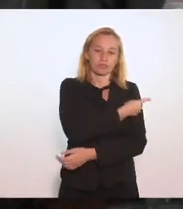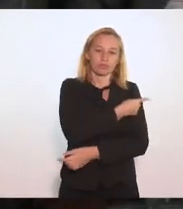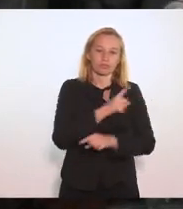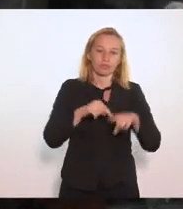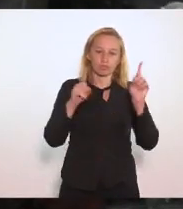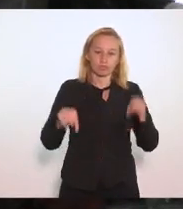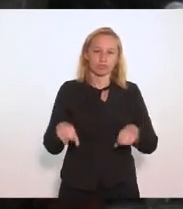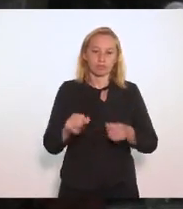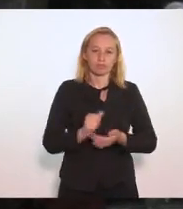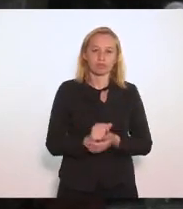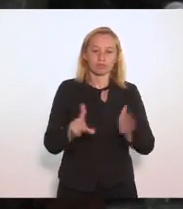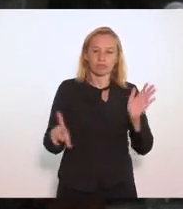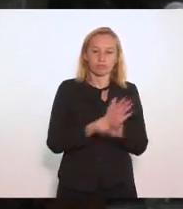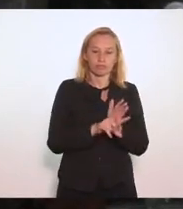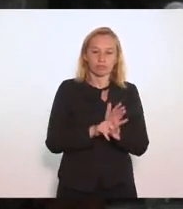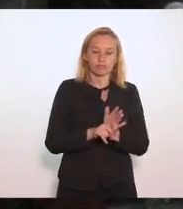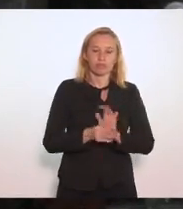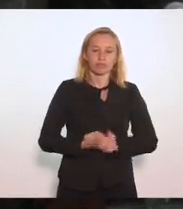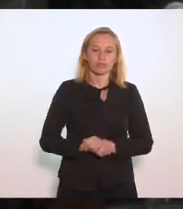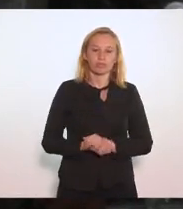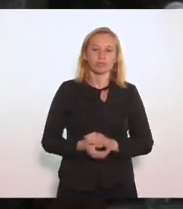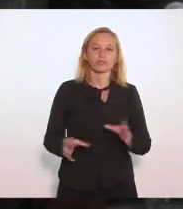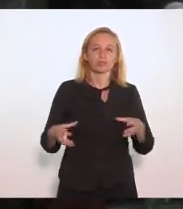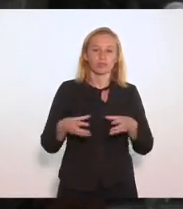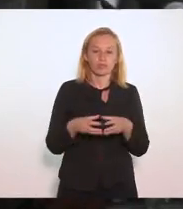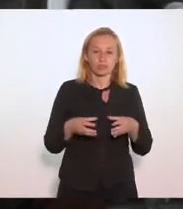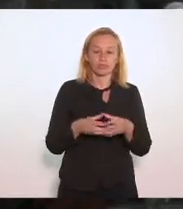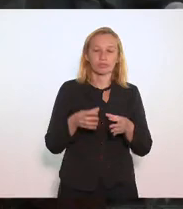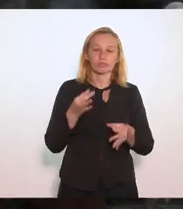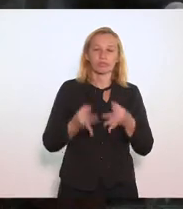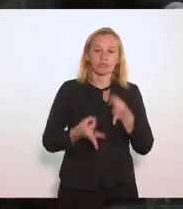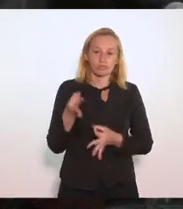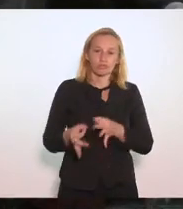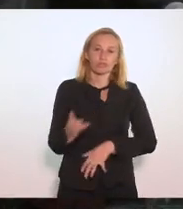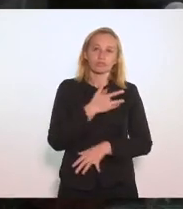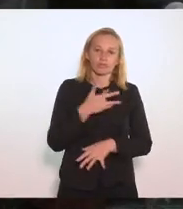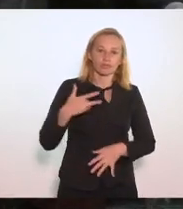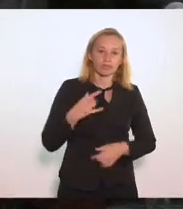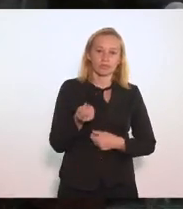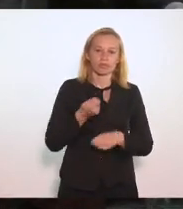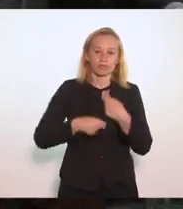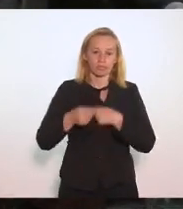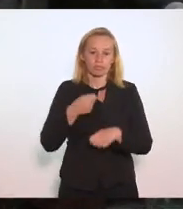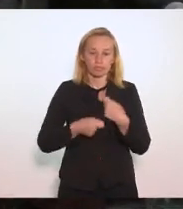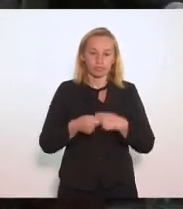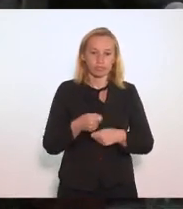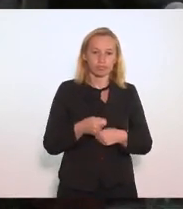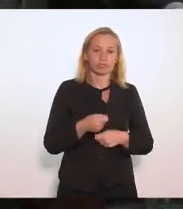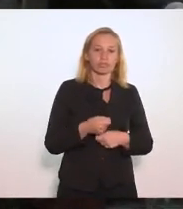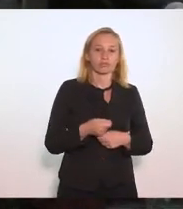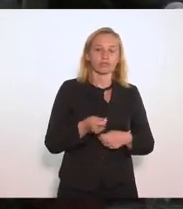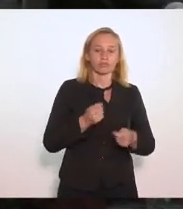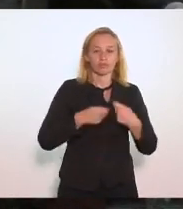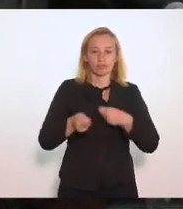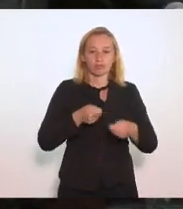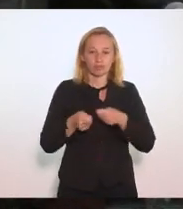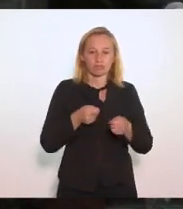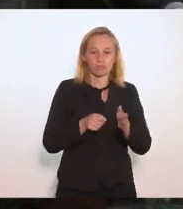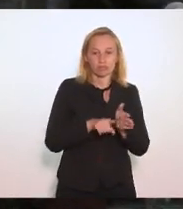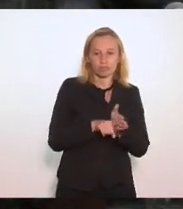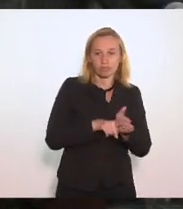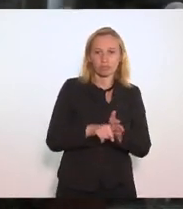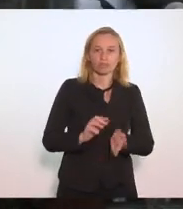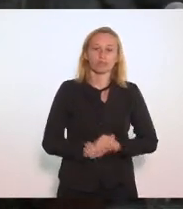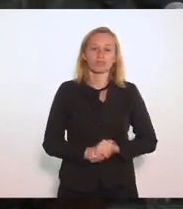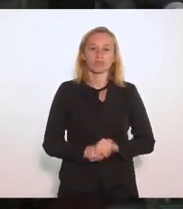da presente lei Dependendo de pareceres das comissões de Constituição e Justiça De Saúde, Economia e Indústria e Comércio De Orçamento, Finanças, Fiscalização Financeira e Controle